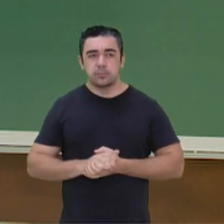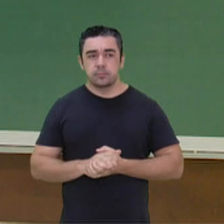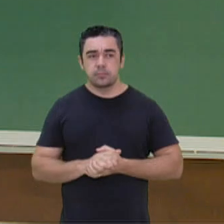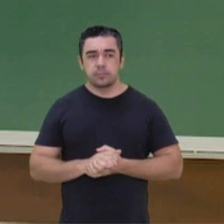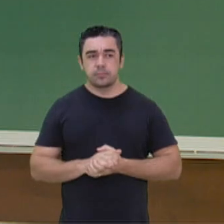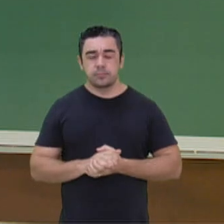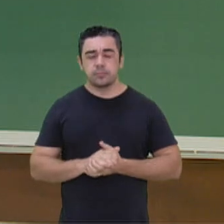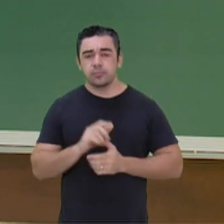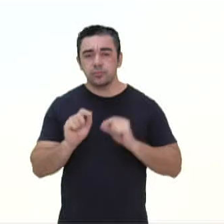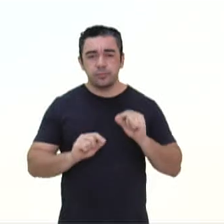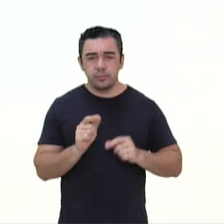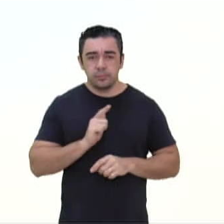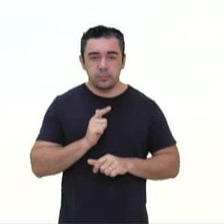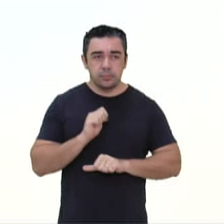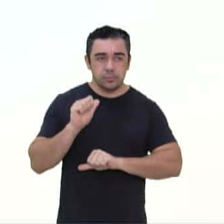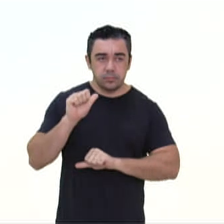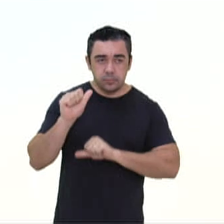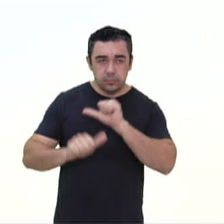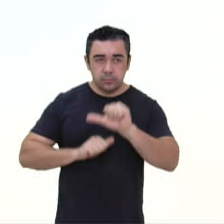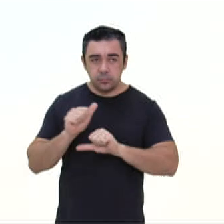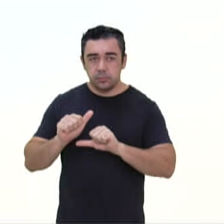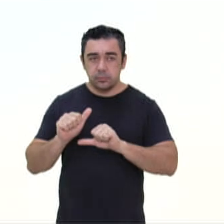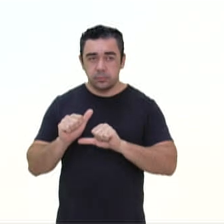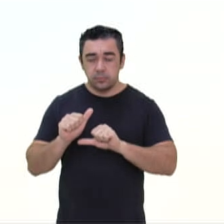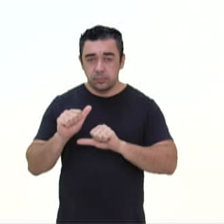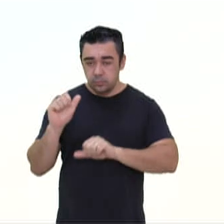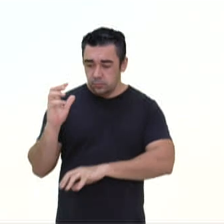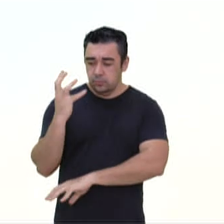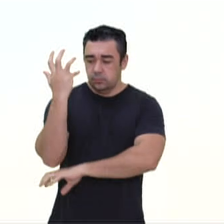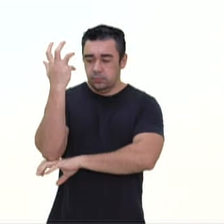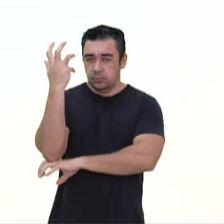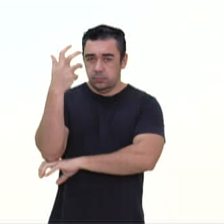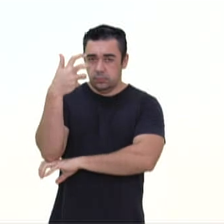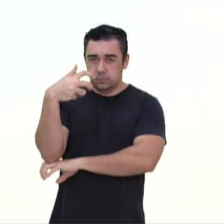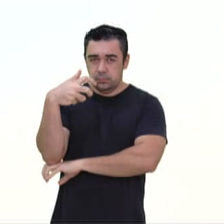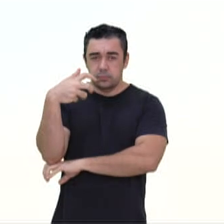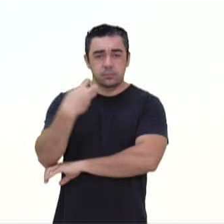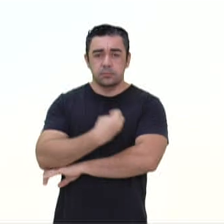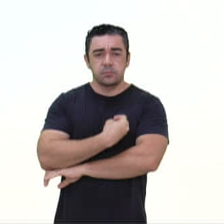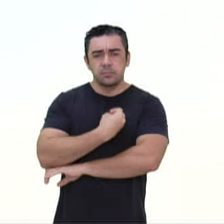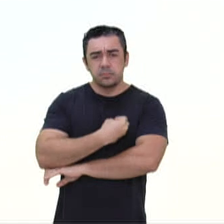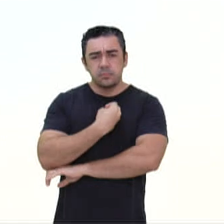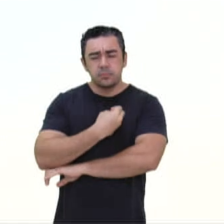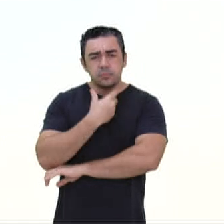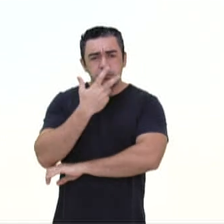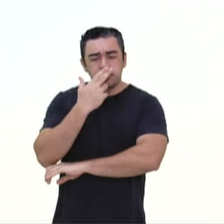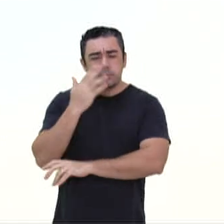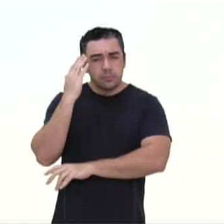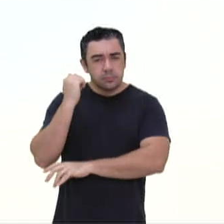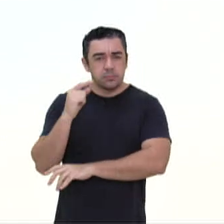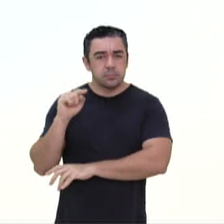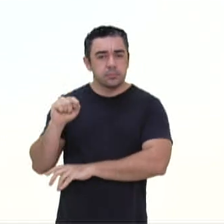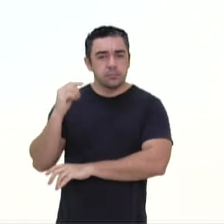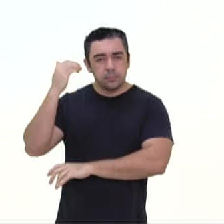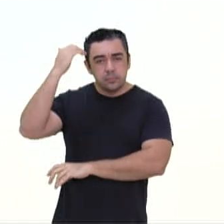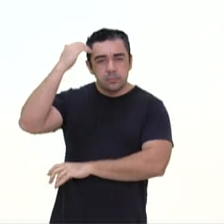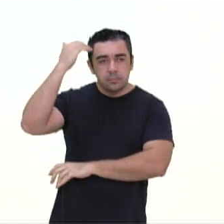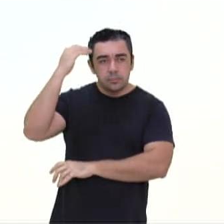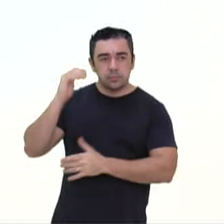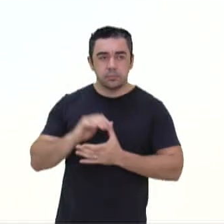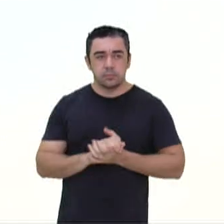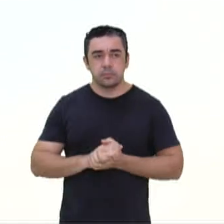gente. Que se haviam transformado os arbustos sem vida? Como se reconhecendo a sua culpa? Os verbos